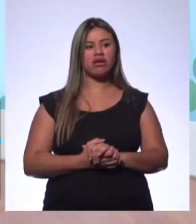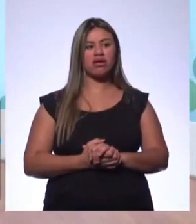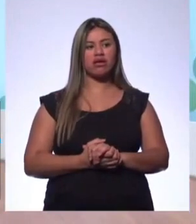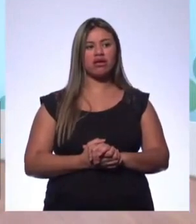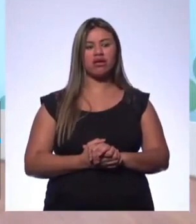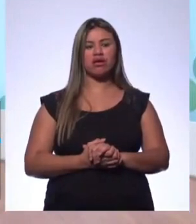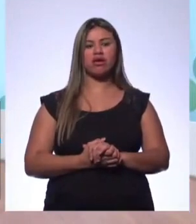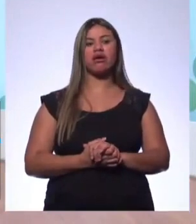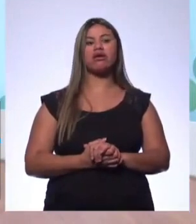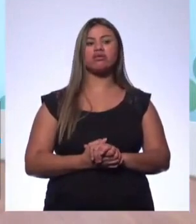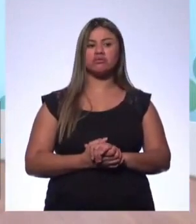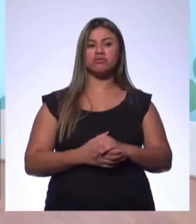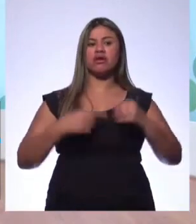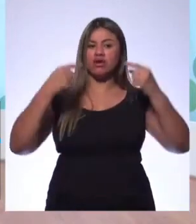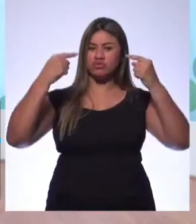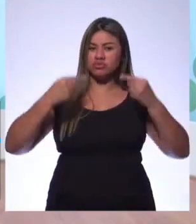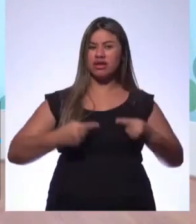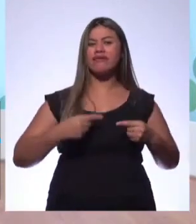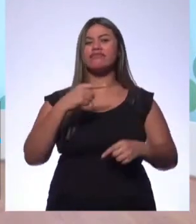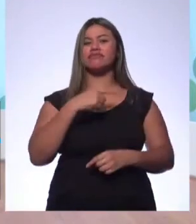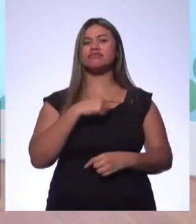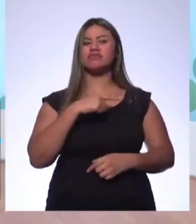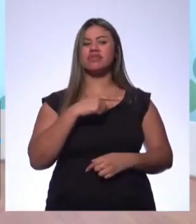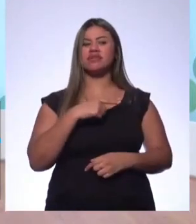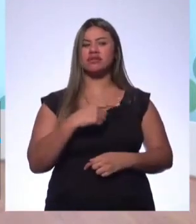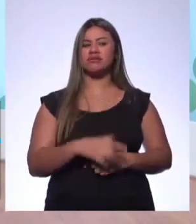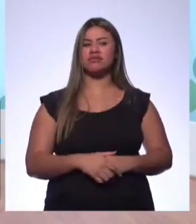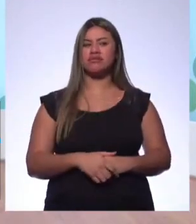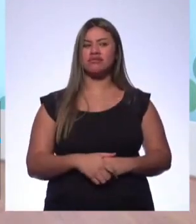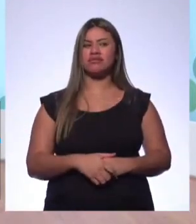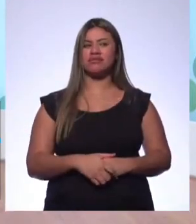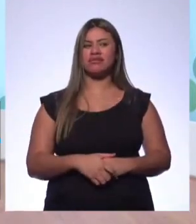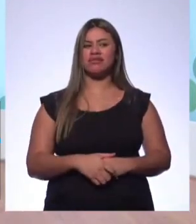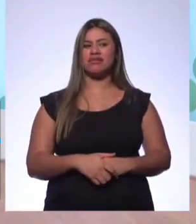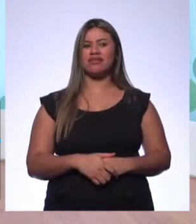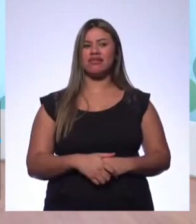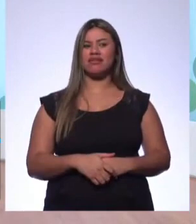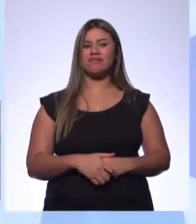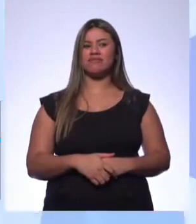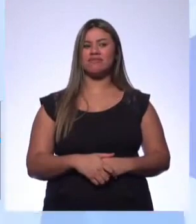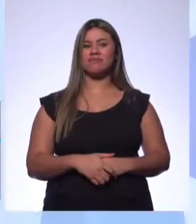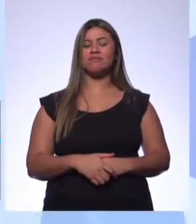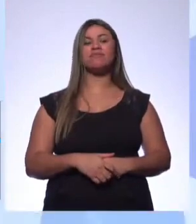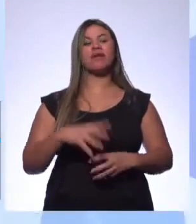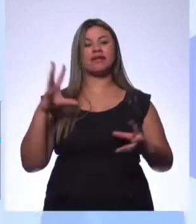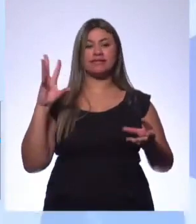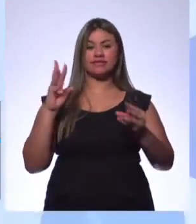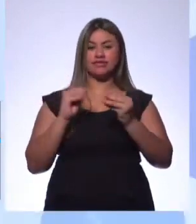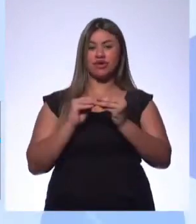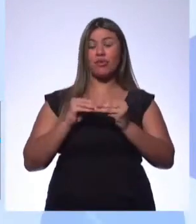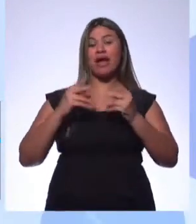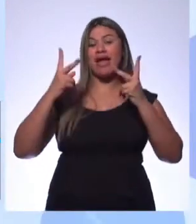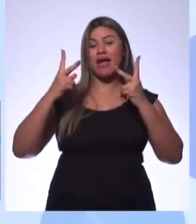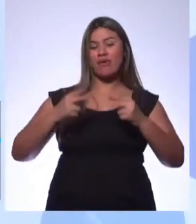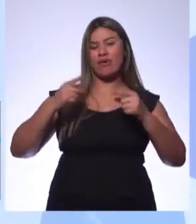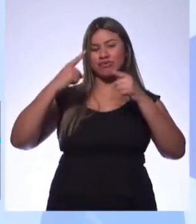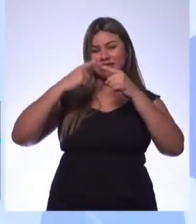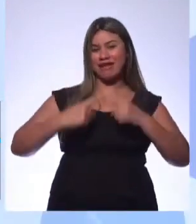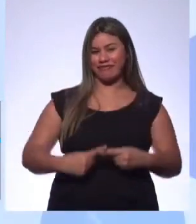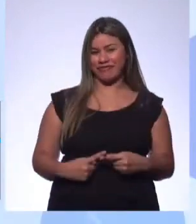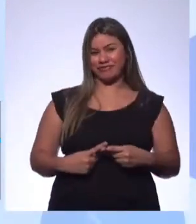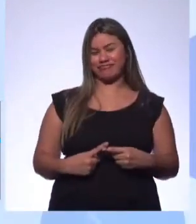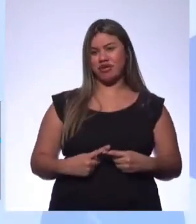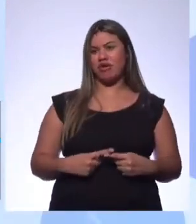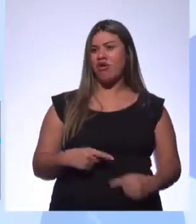até o final. É um desafio. Obrigada, gente. Claro. É um desafio fazer... Essa resenha seria um desafio. Dez livros que você não vai ler, mas deveria.